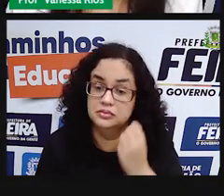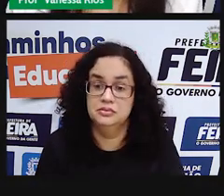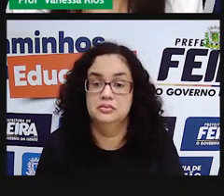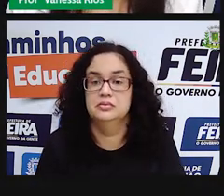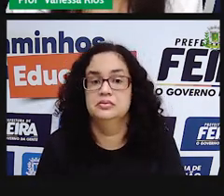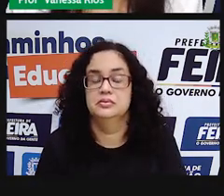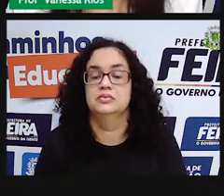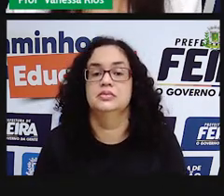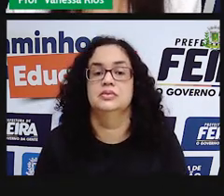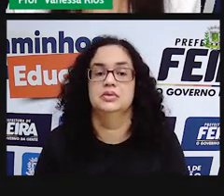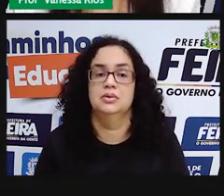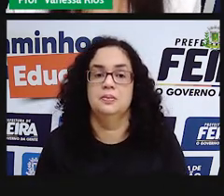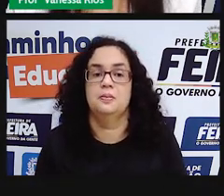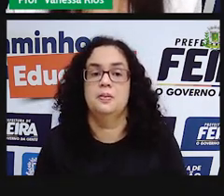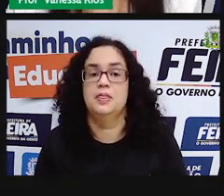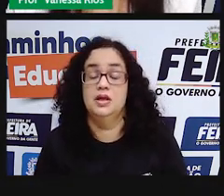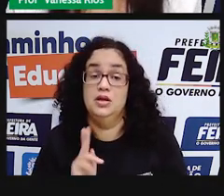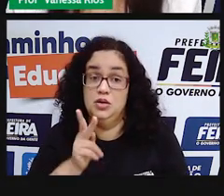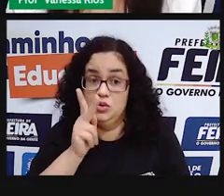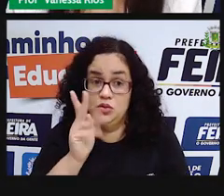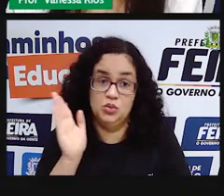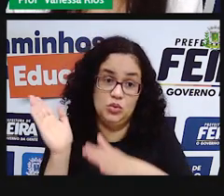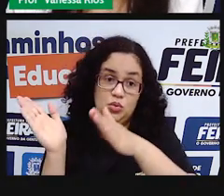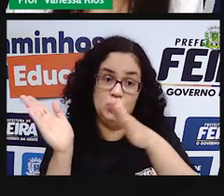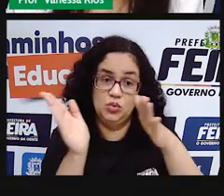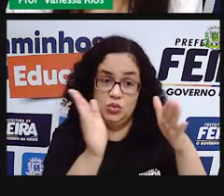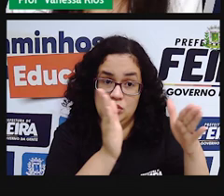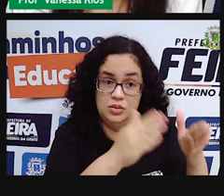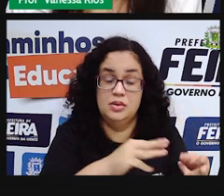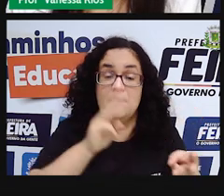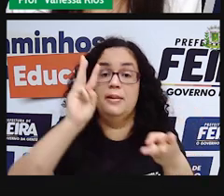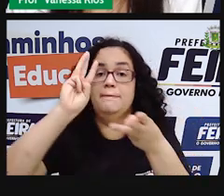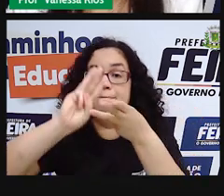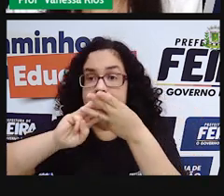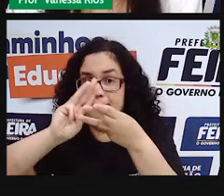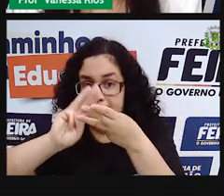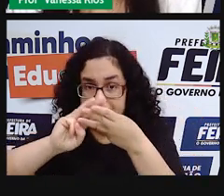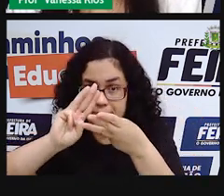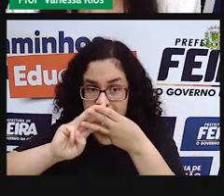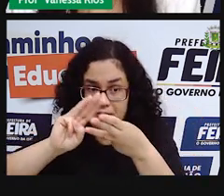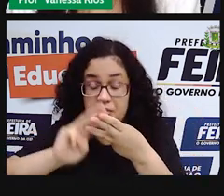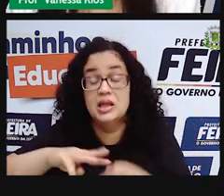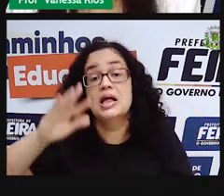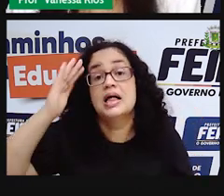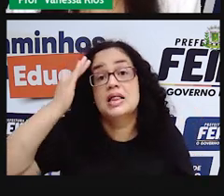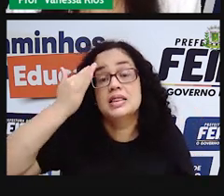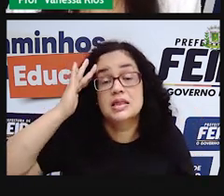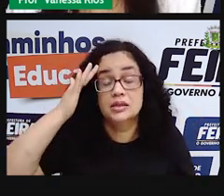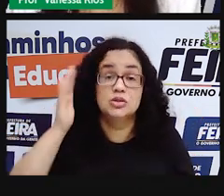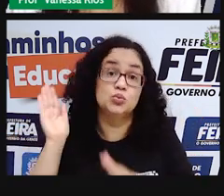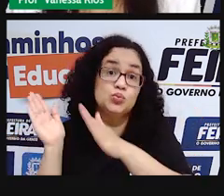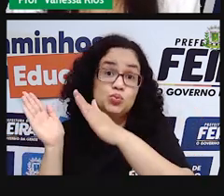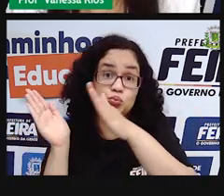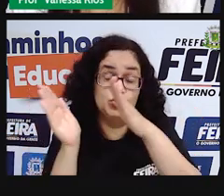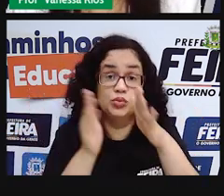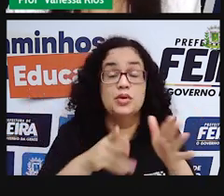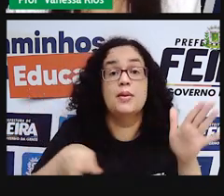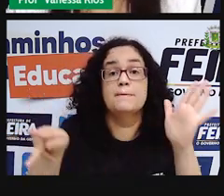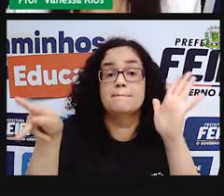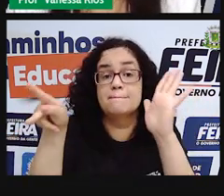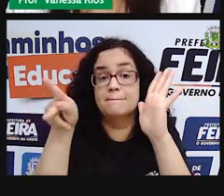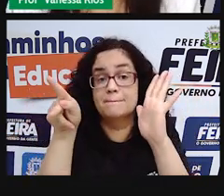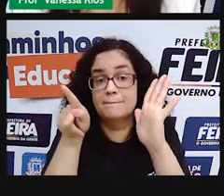Pronto. Vamos passar agora para a nossa parte de matemática e entender a relação aí da propriedade de